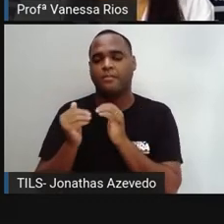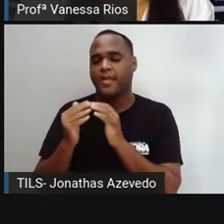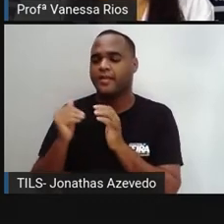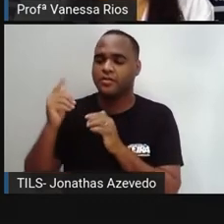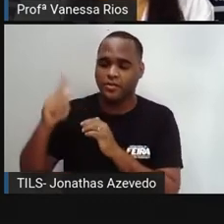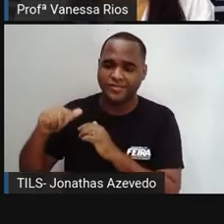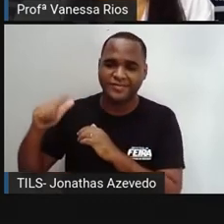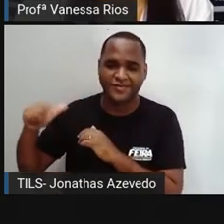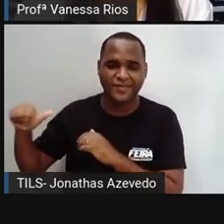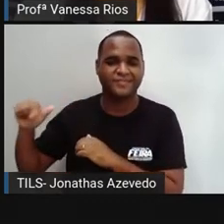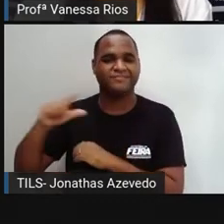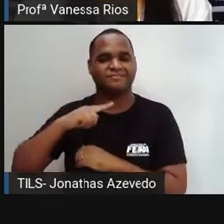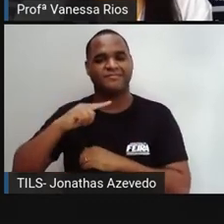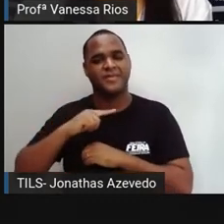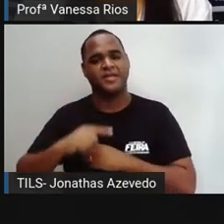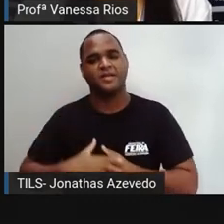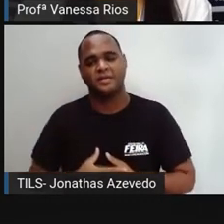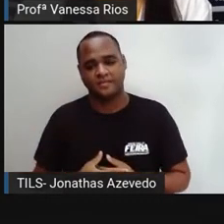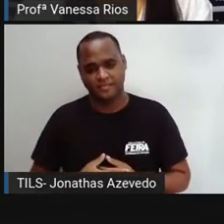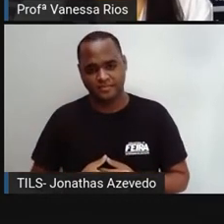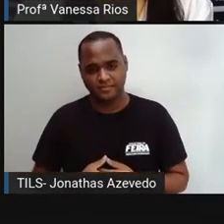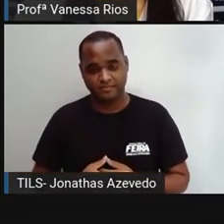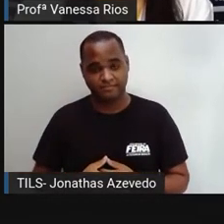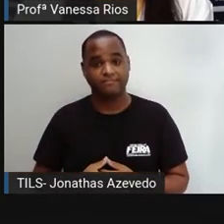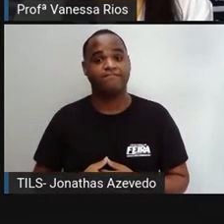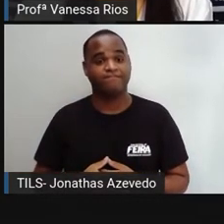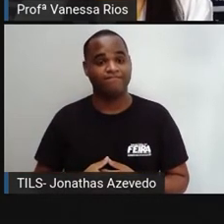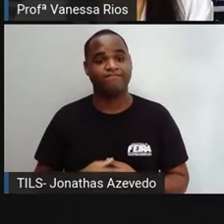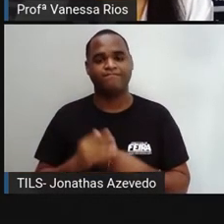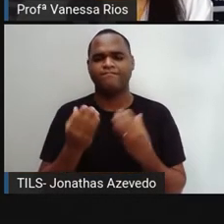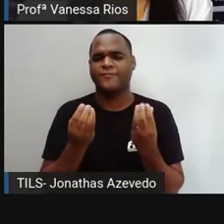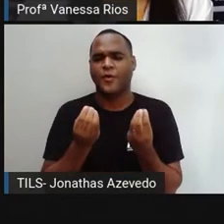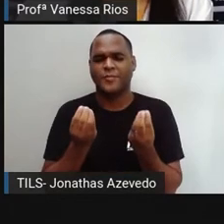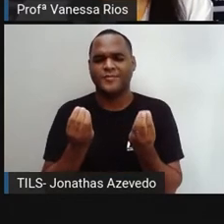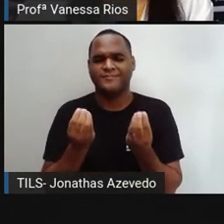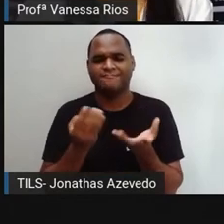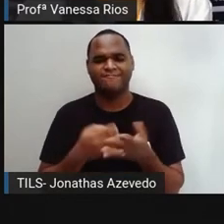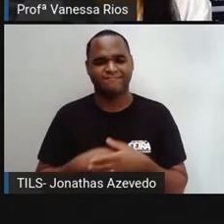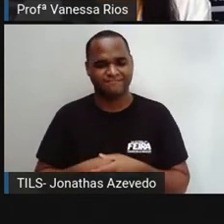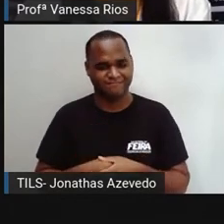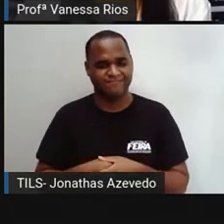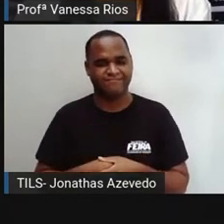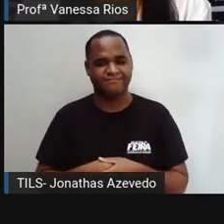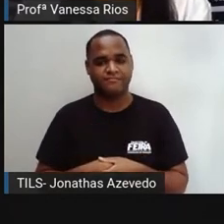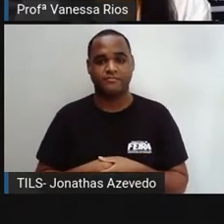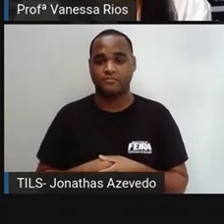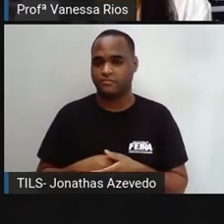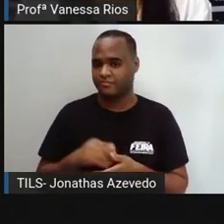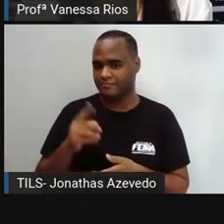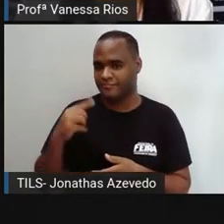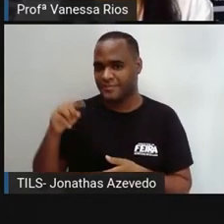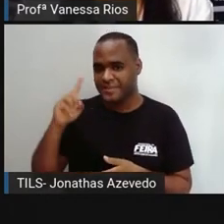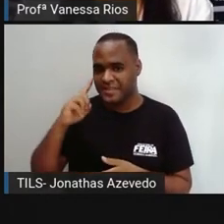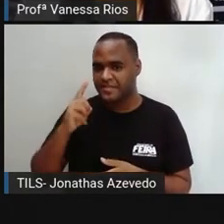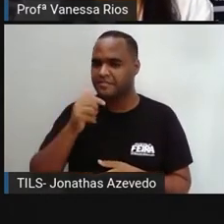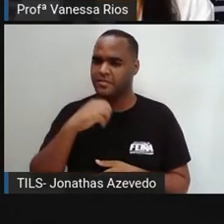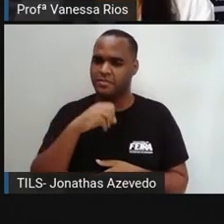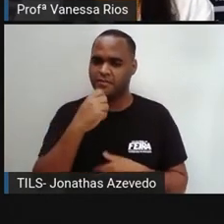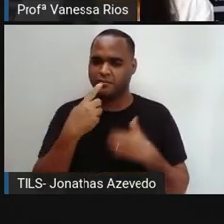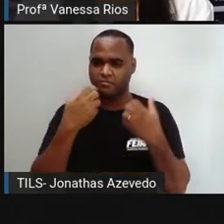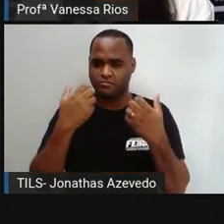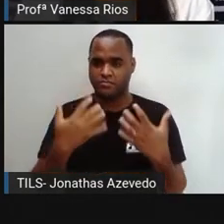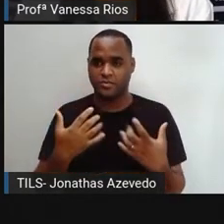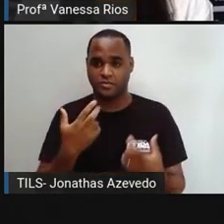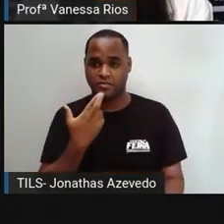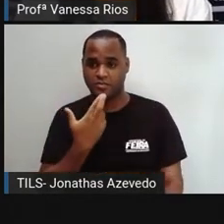ou pedem para a gente repetir. E a folhinha pergunta. Como assim? E Schellers responde. Um dia, a minha